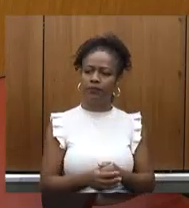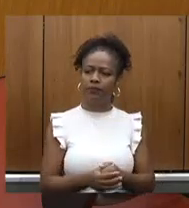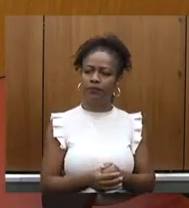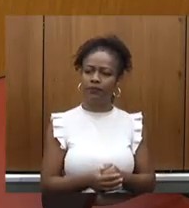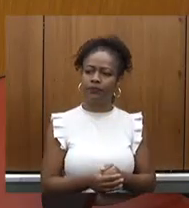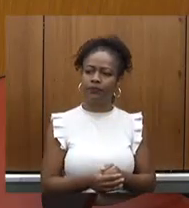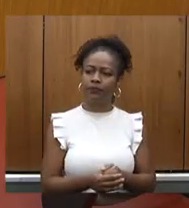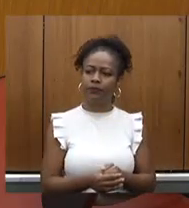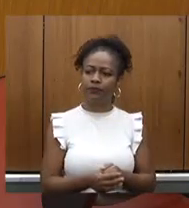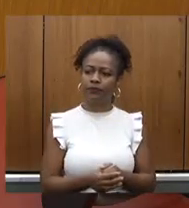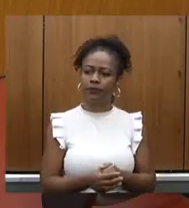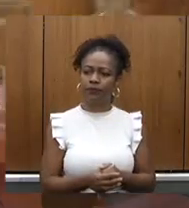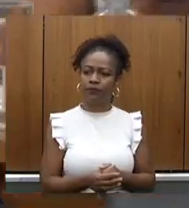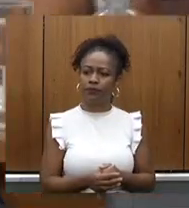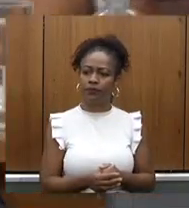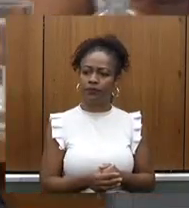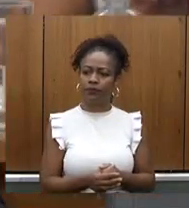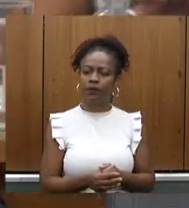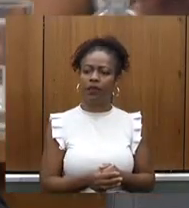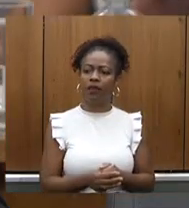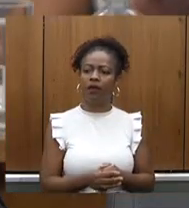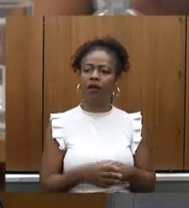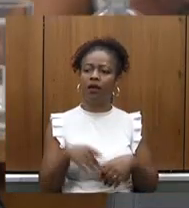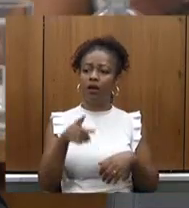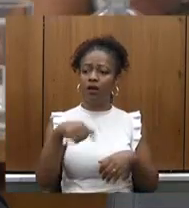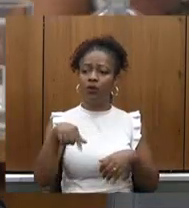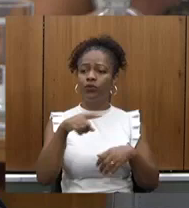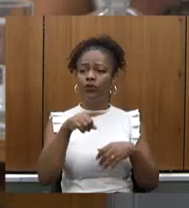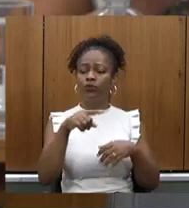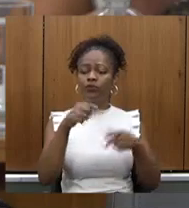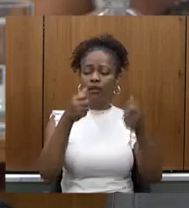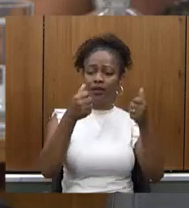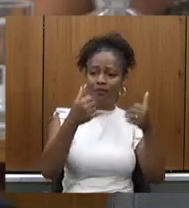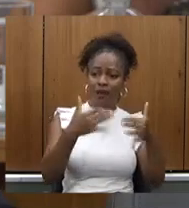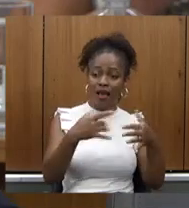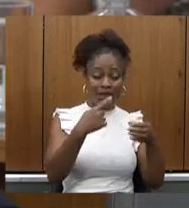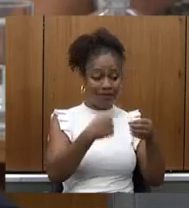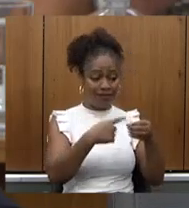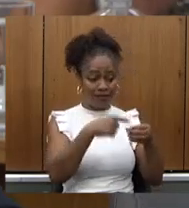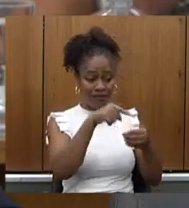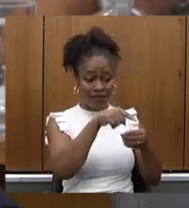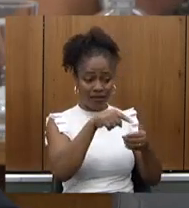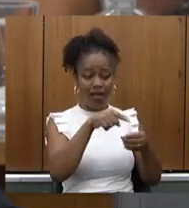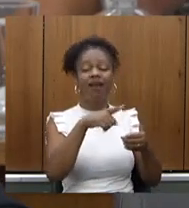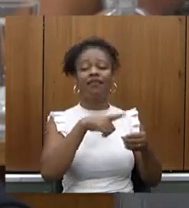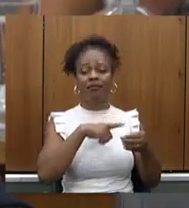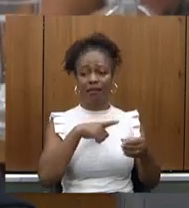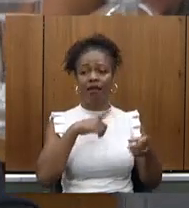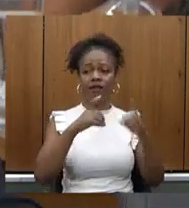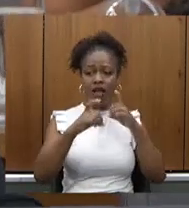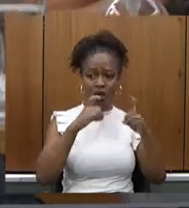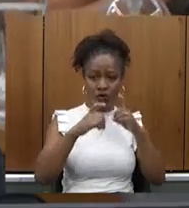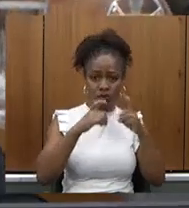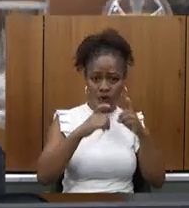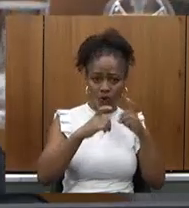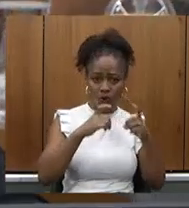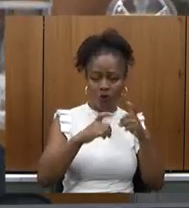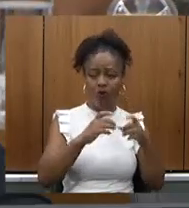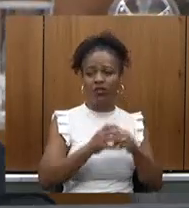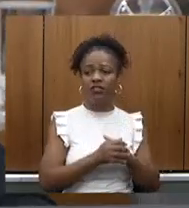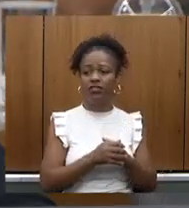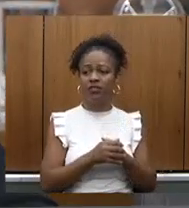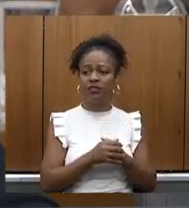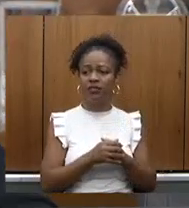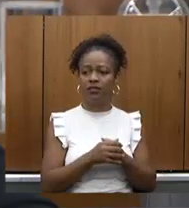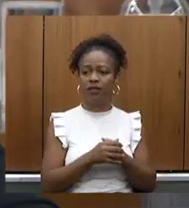rodamos bastante juntos também e dizer que Piuí nós fizemos reuniões né deputado e nós